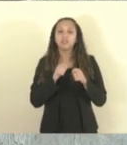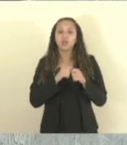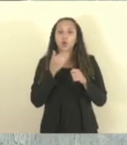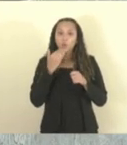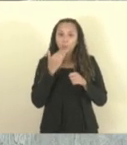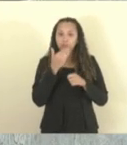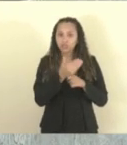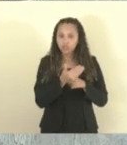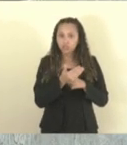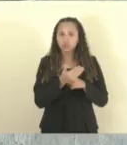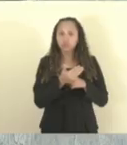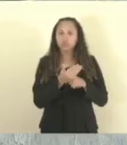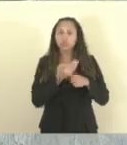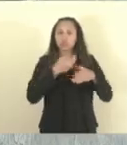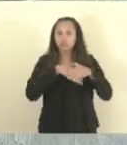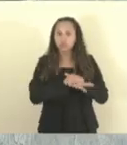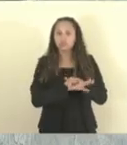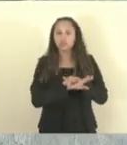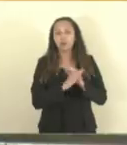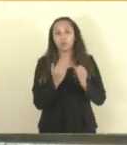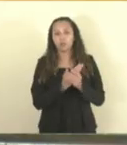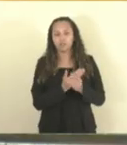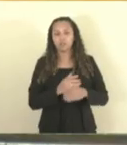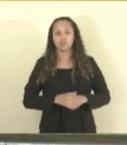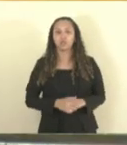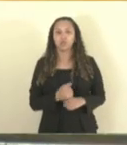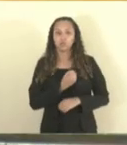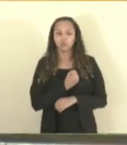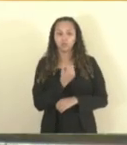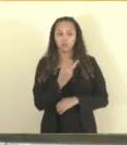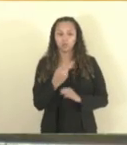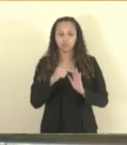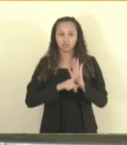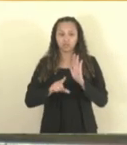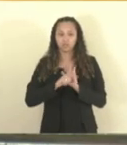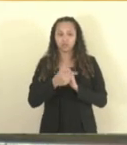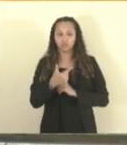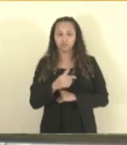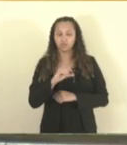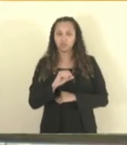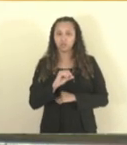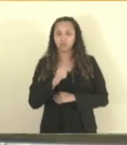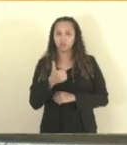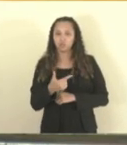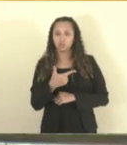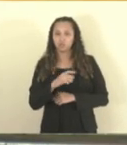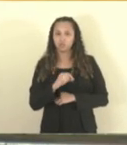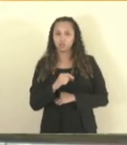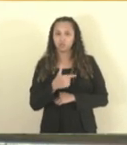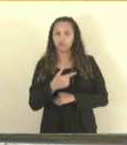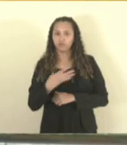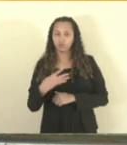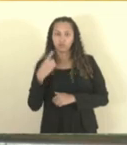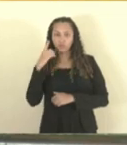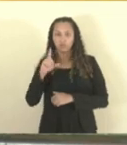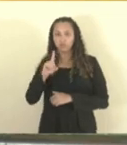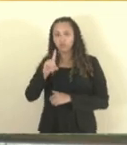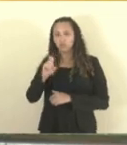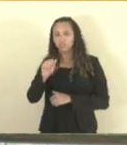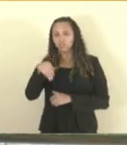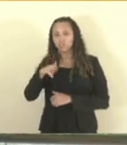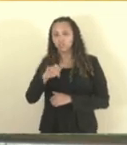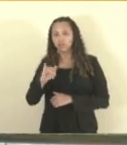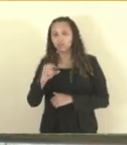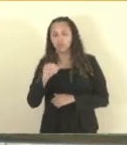solicitação e arquivar o processo. Item 2. Praia de Lei nº 200, 2024. Deputado Alexandre Champinho, que acrescenta